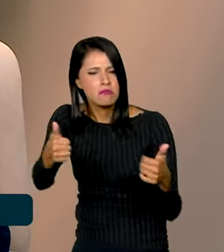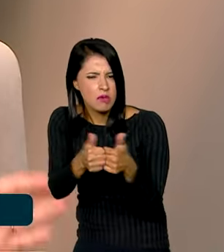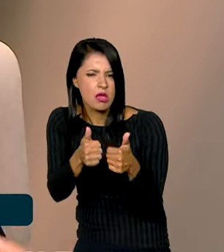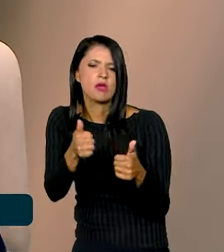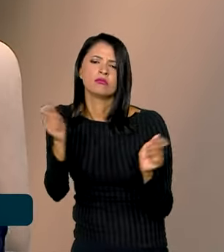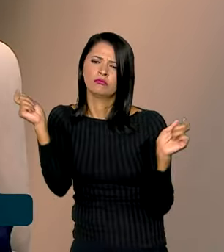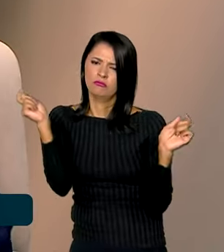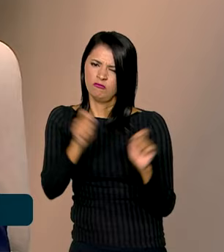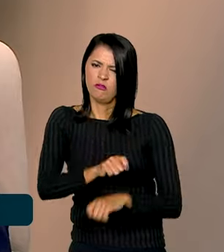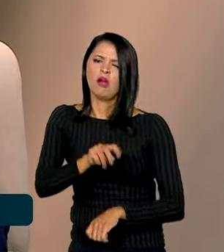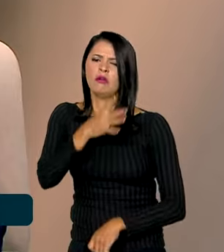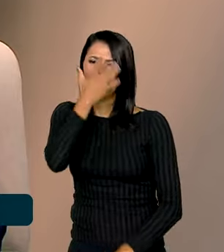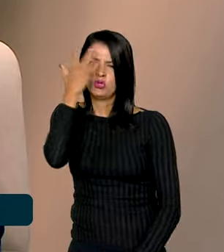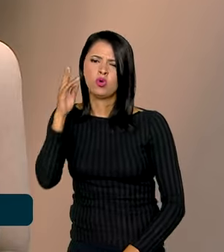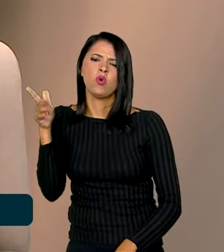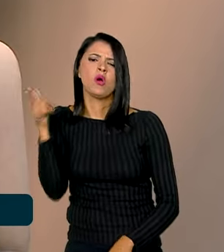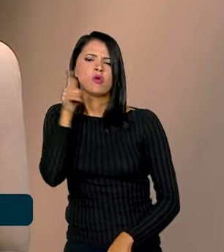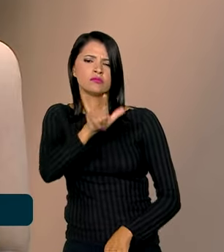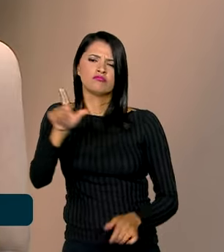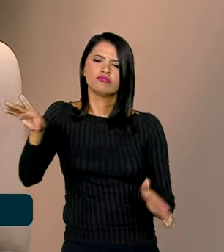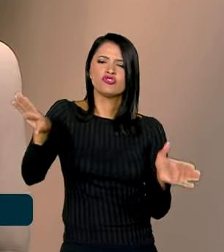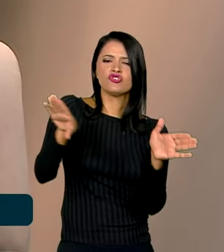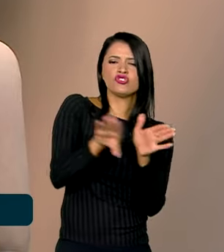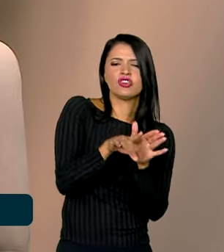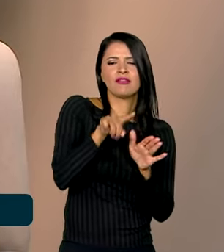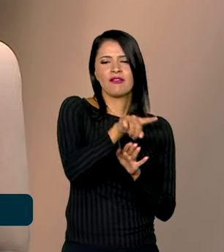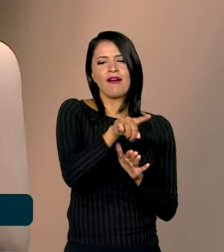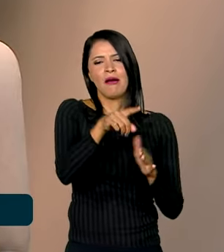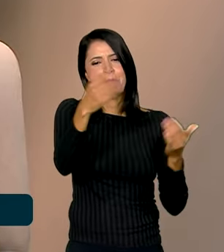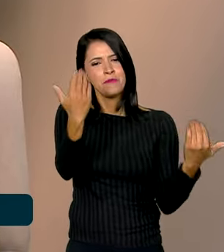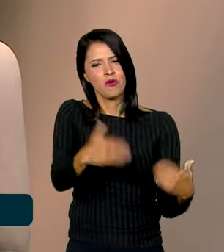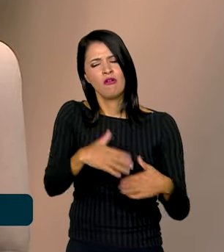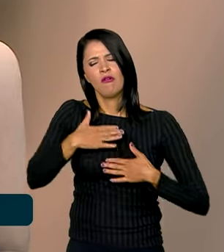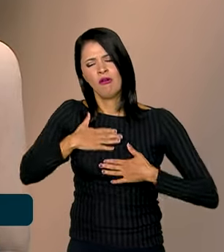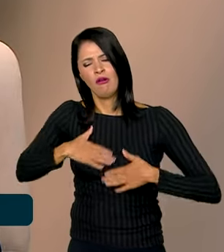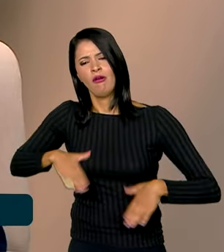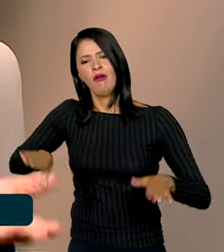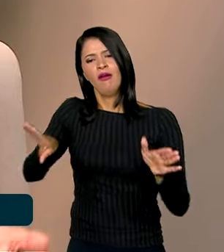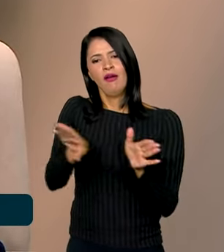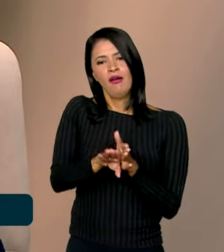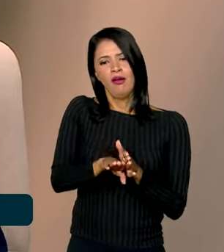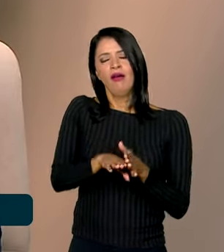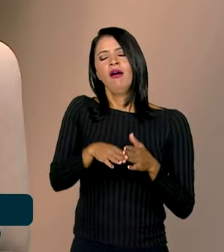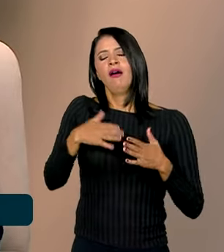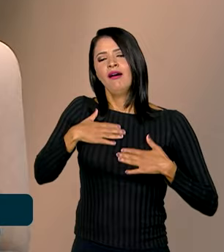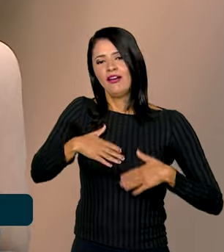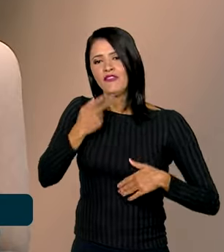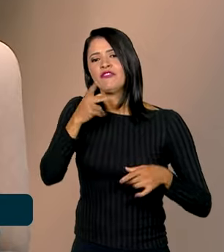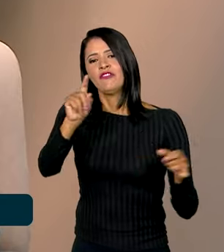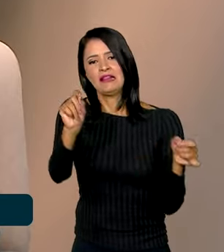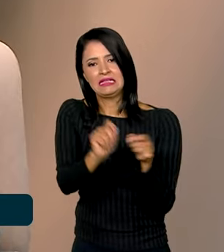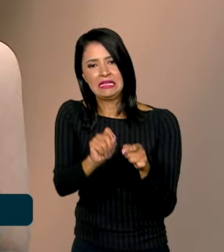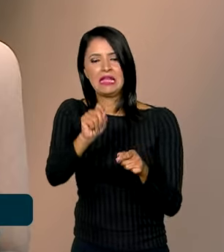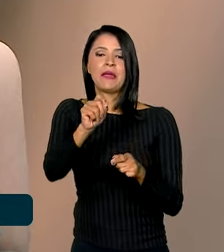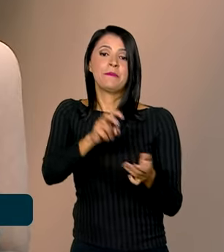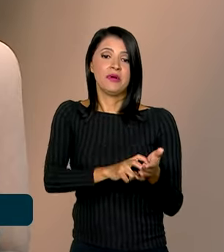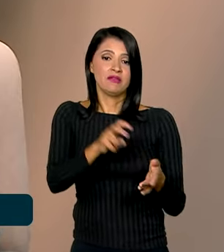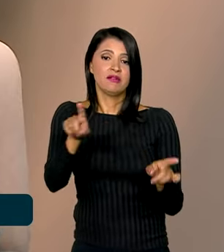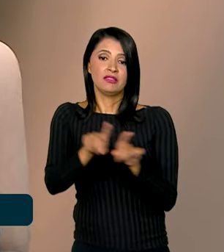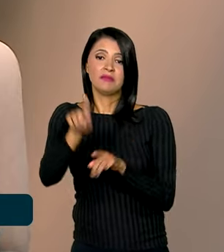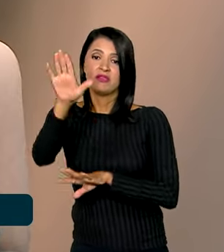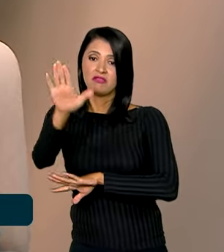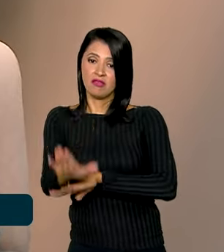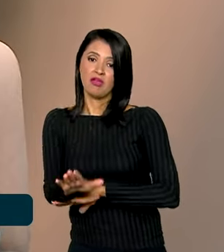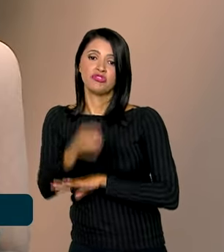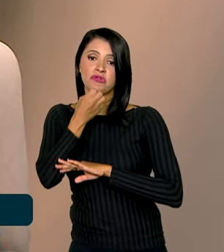isso, todo mundo vai conseguir chegar à prova com calma, e poder fazer, estar tranquila na parte do período da manhã e na tarde, fazer uma boa